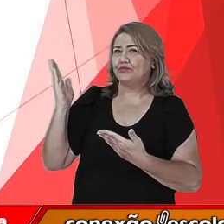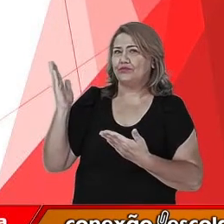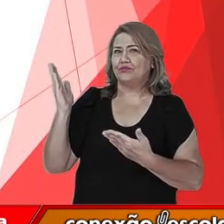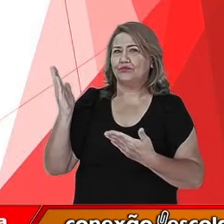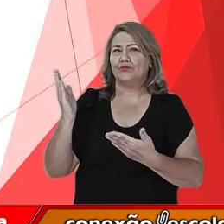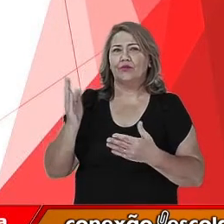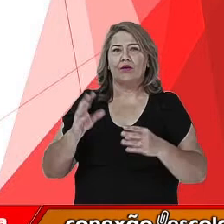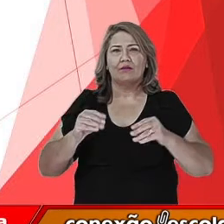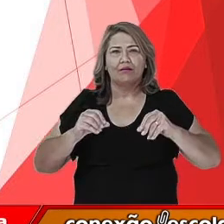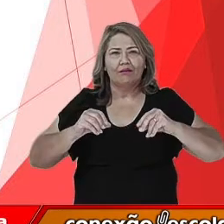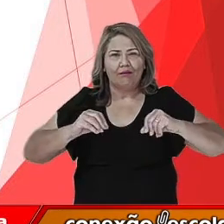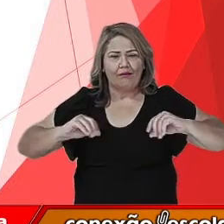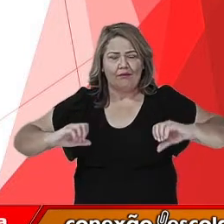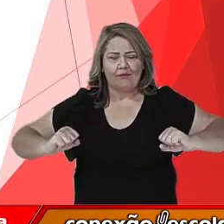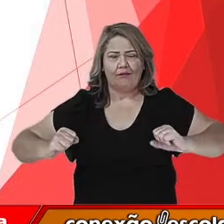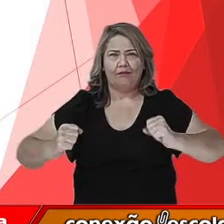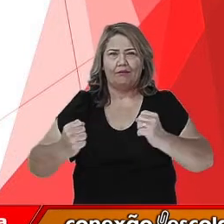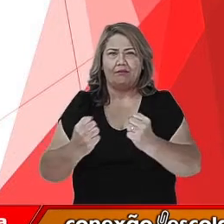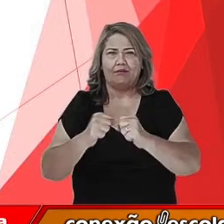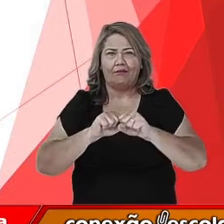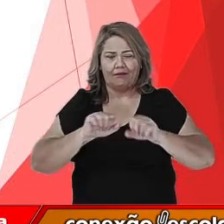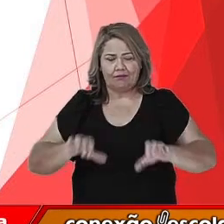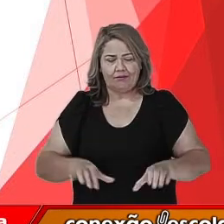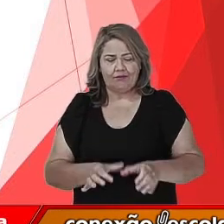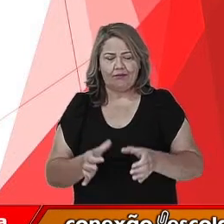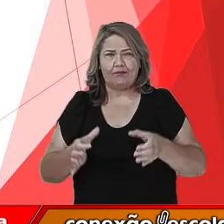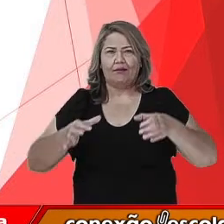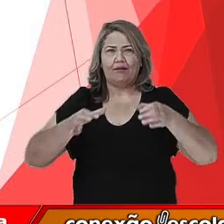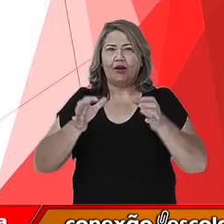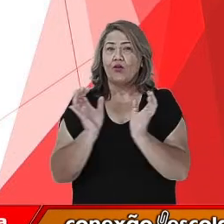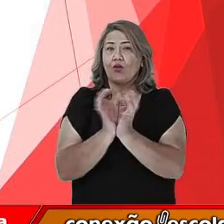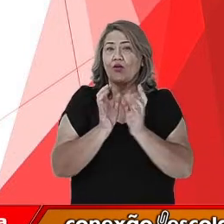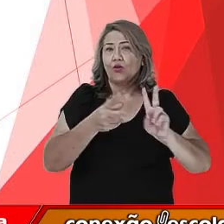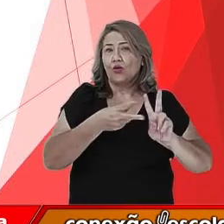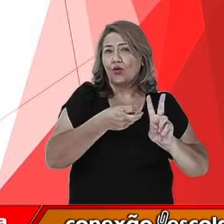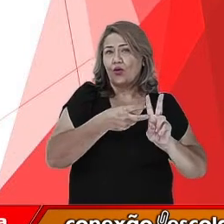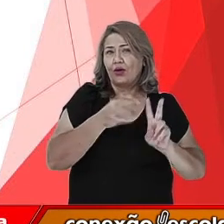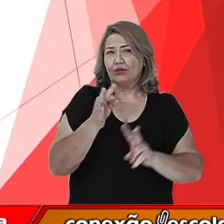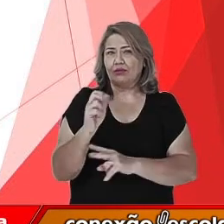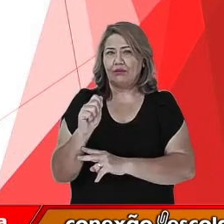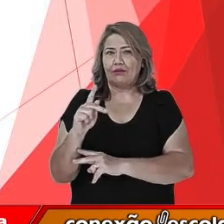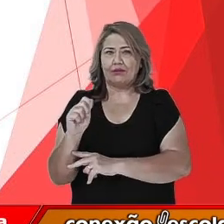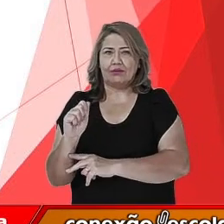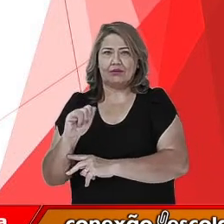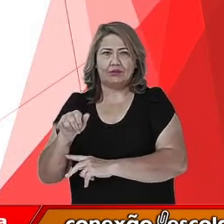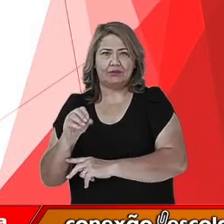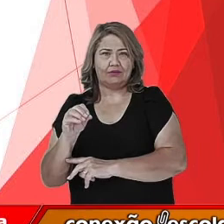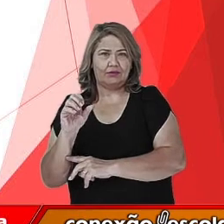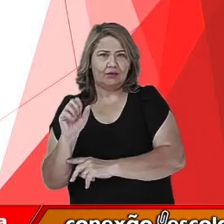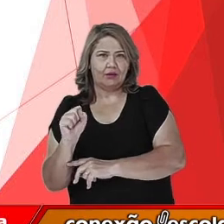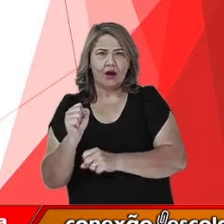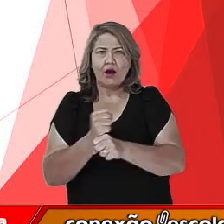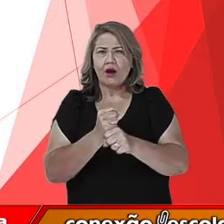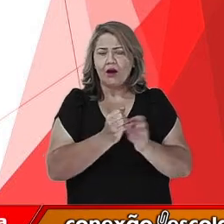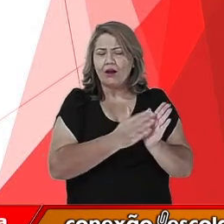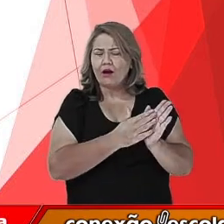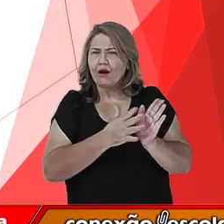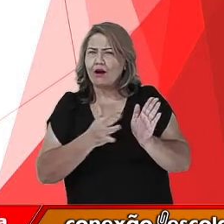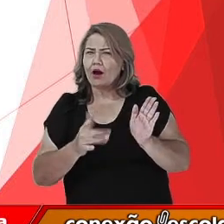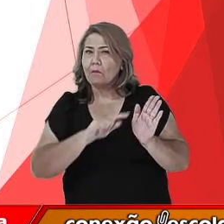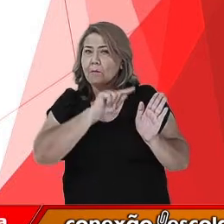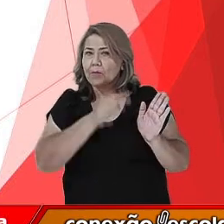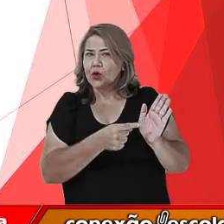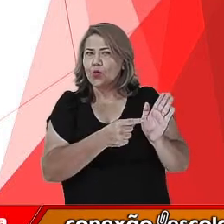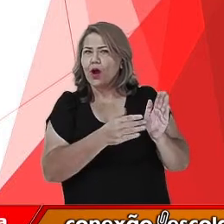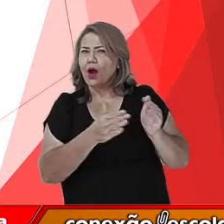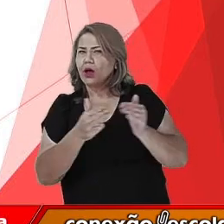cerâmica de cultura tapajônica dos síndios tapajós, que foi confeccionada entre os anos de mil e mil e